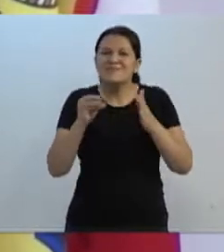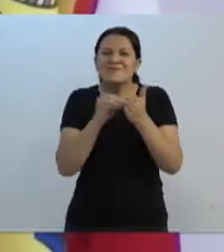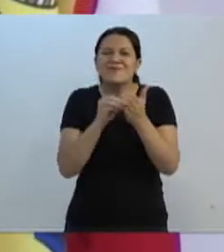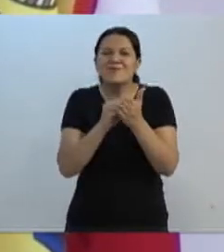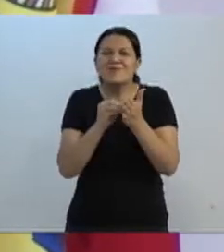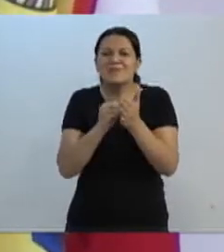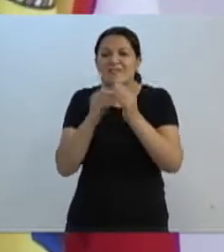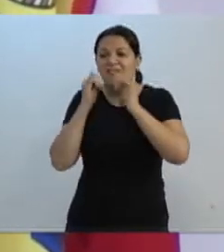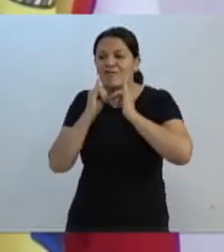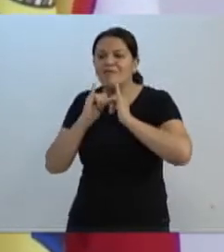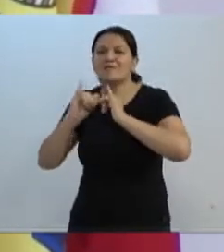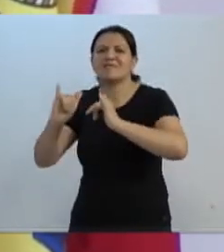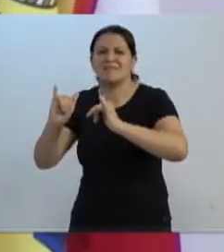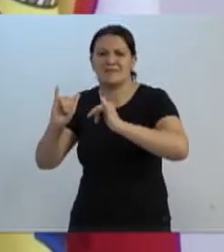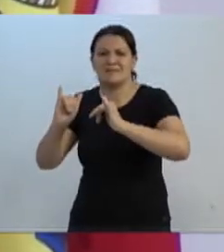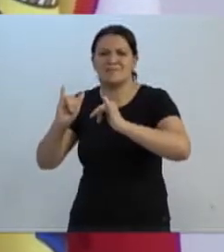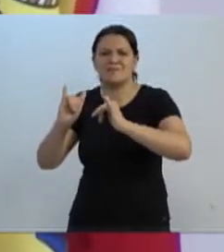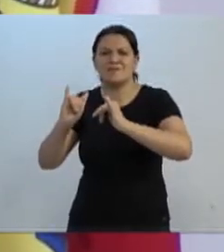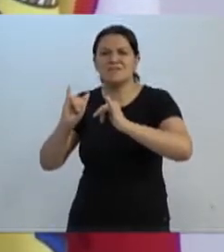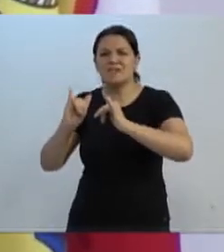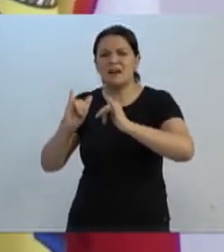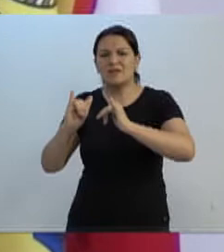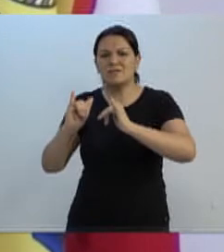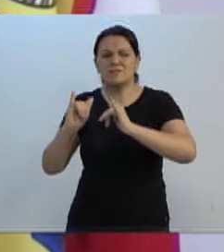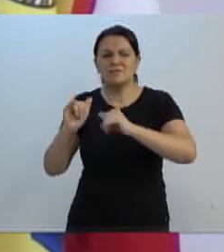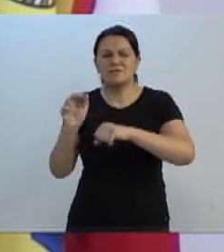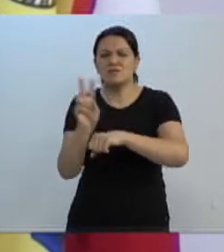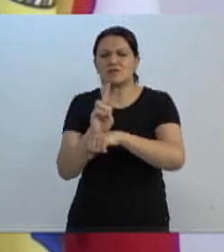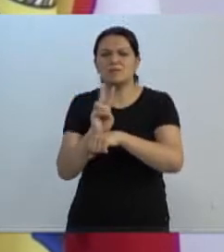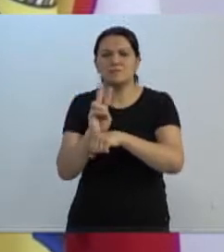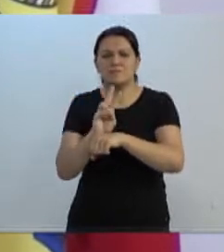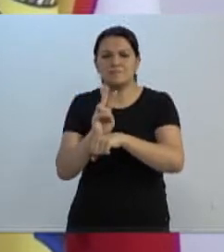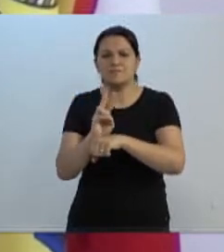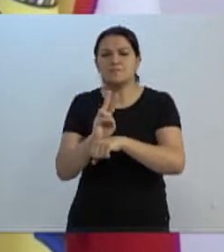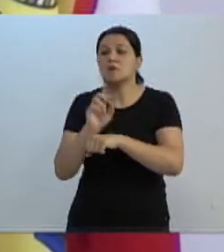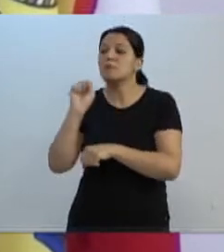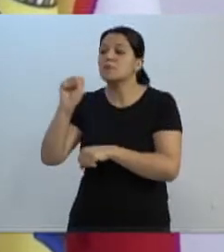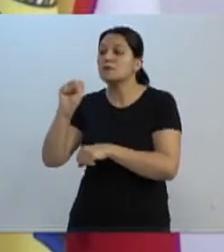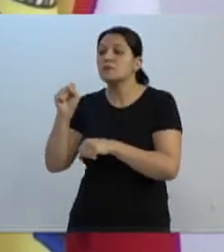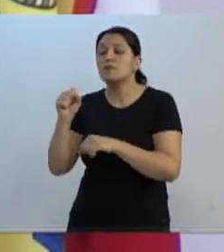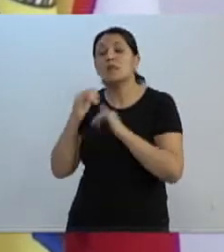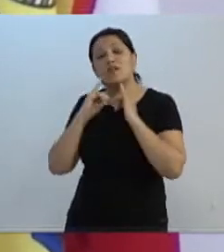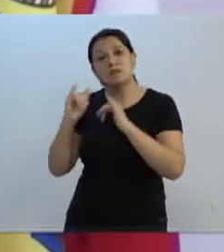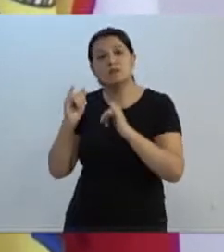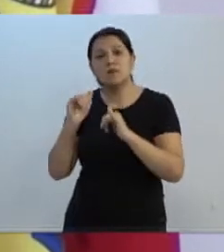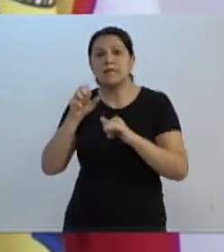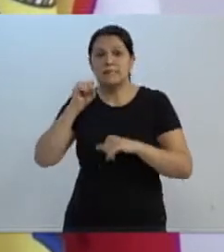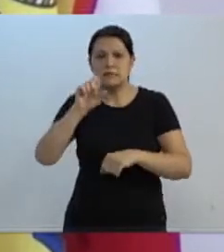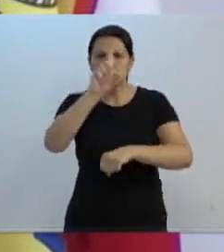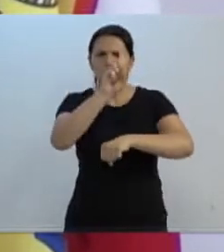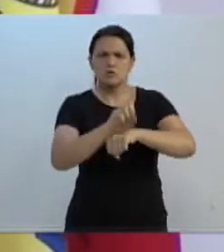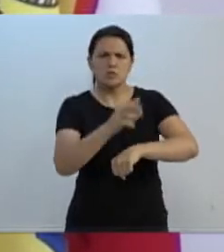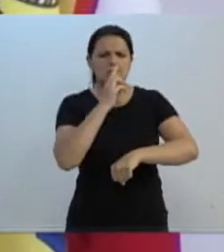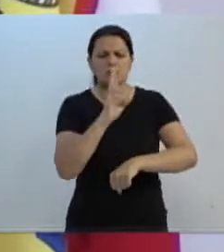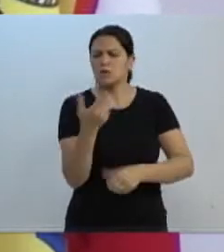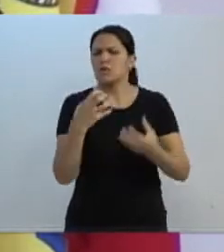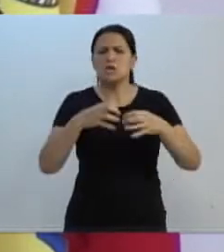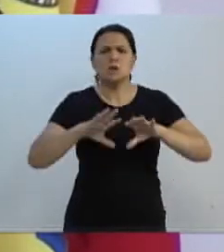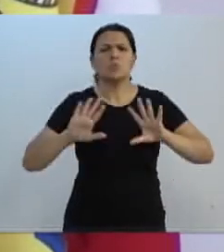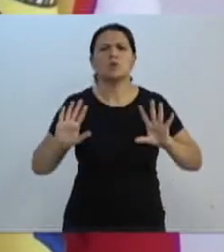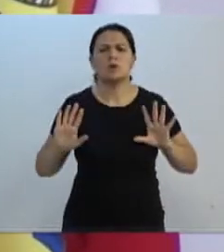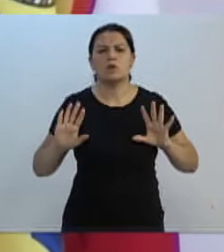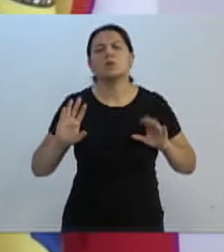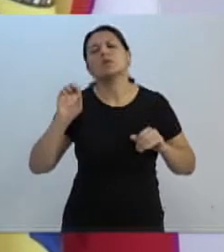Alguém da prefeitura, fiscal, lá bater na porta, ô, doutor, vem aqui, o senhor sabe que agora, se o morador dizer, não vou fazer, não quero fazer, aí, sim,